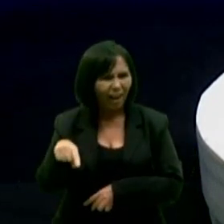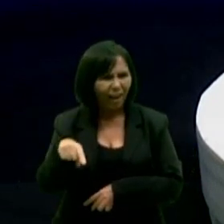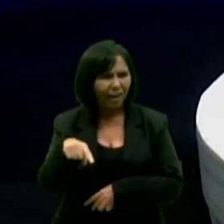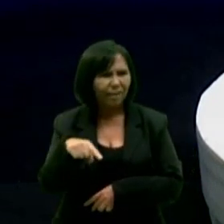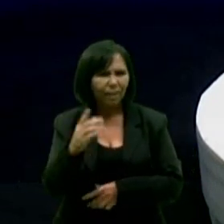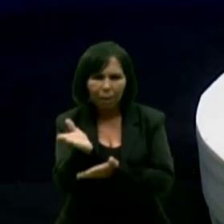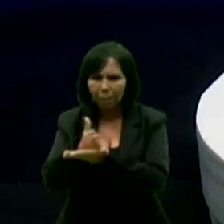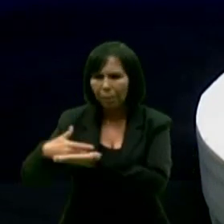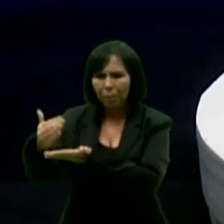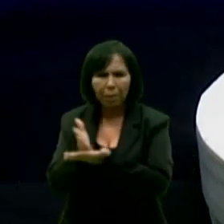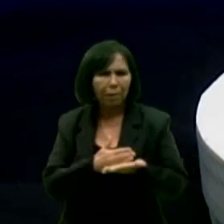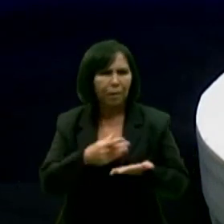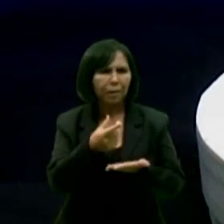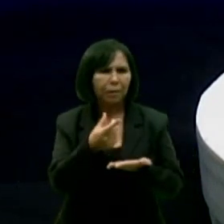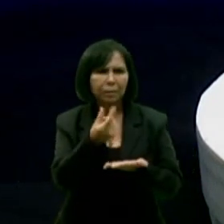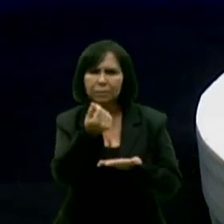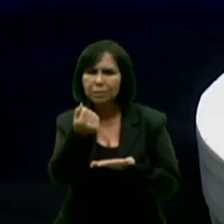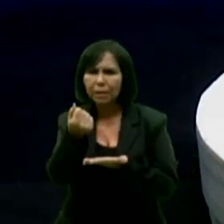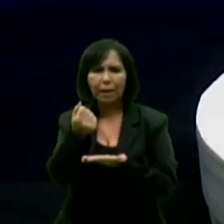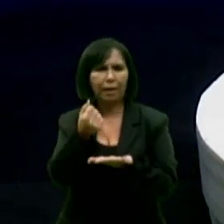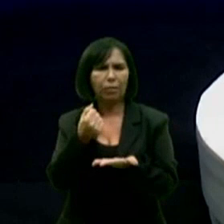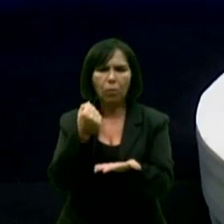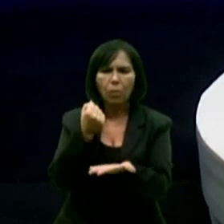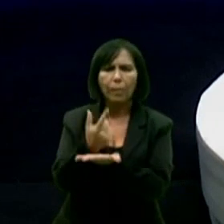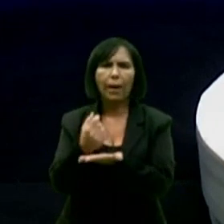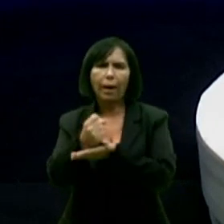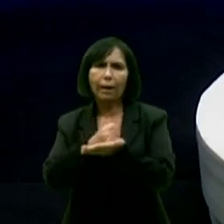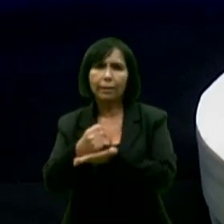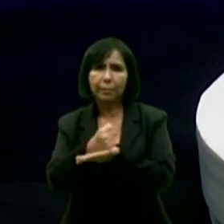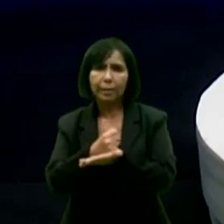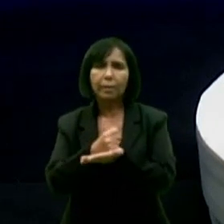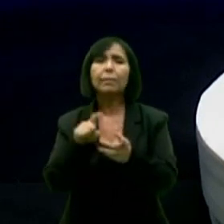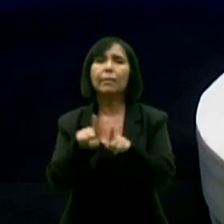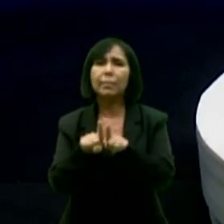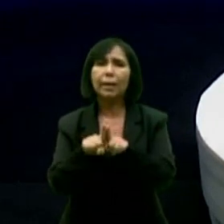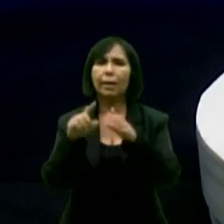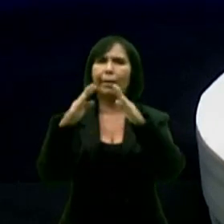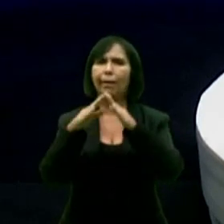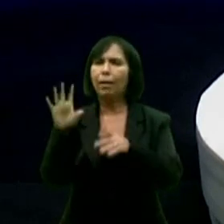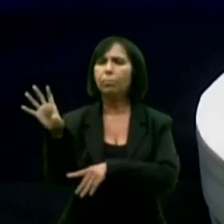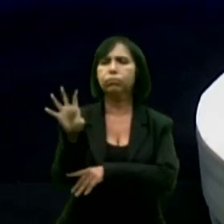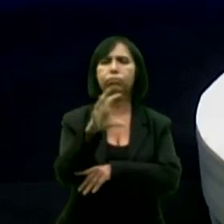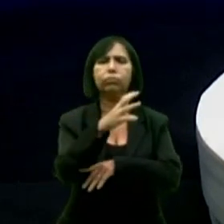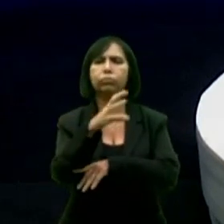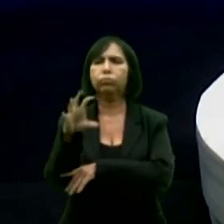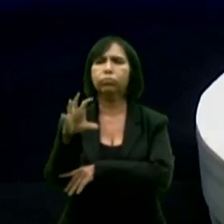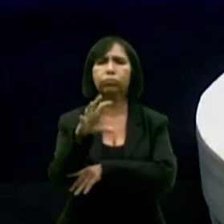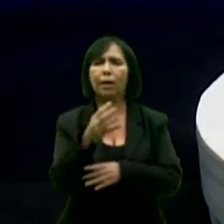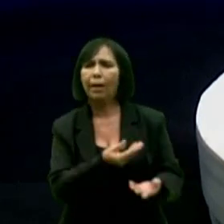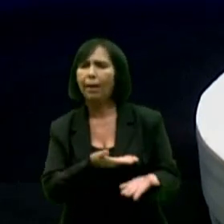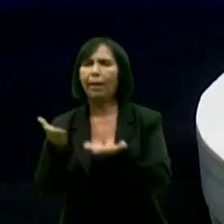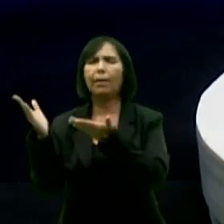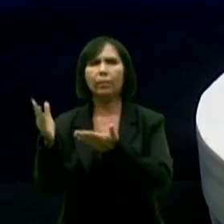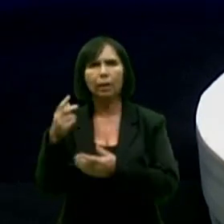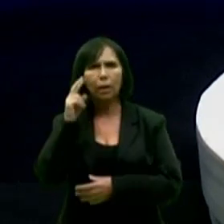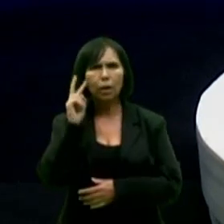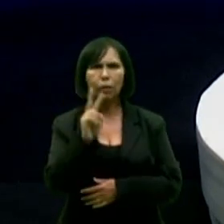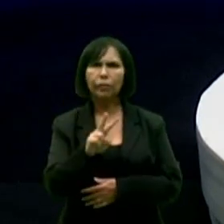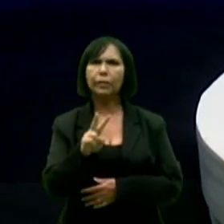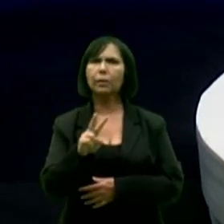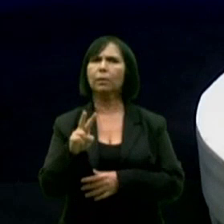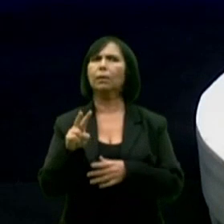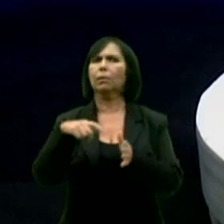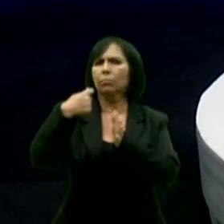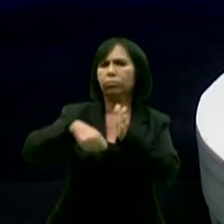comprar remédio, porque no hospital está sem. As pessoas não estão levando o ventilador de casa. Não estão dividindo um soro. Eu vi um vídeo de um pai